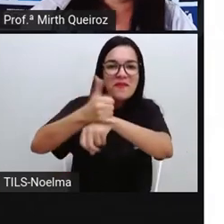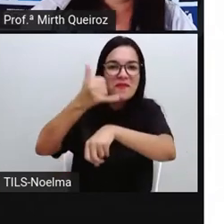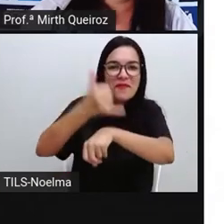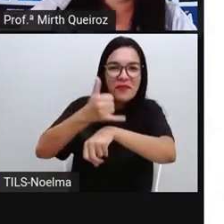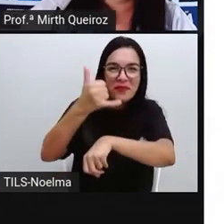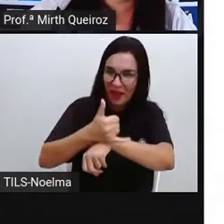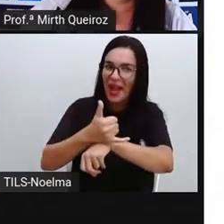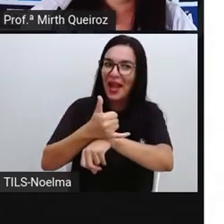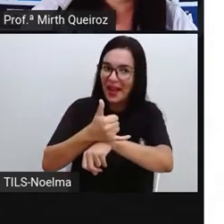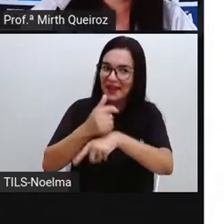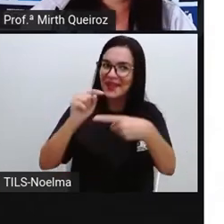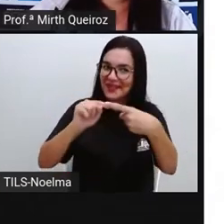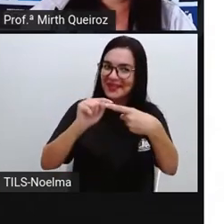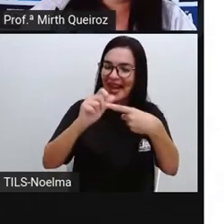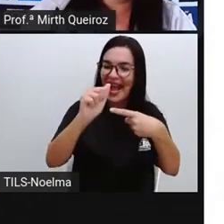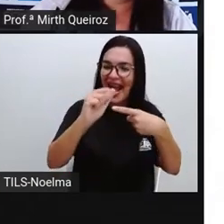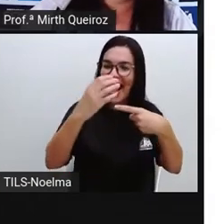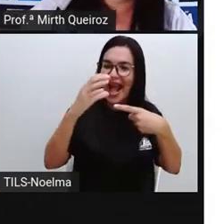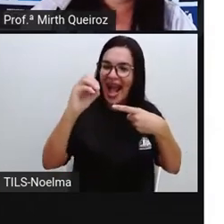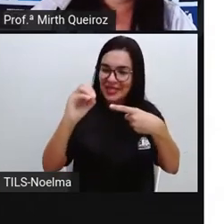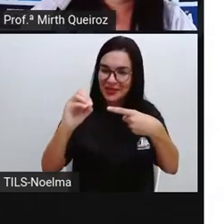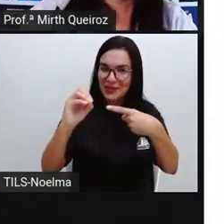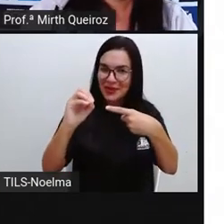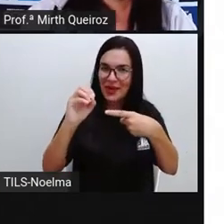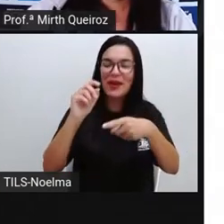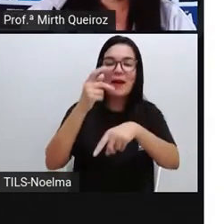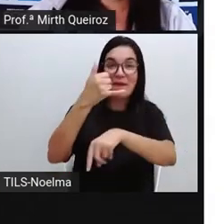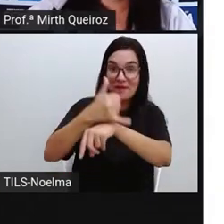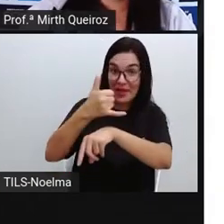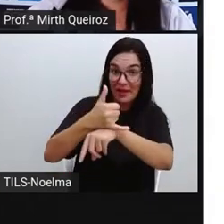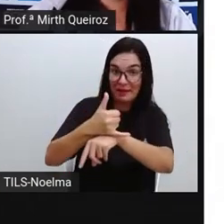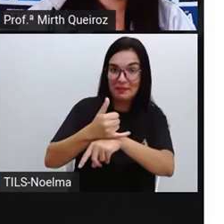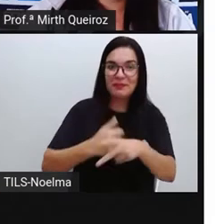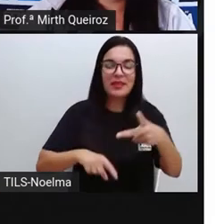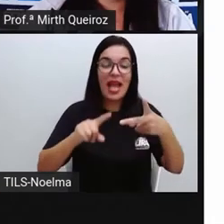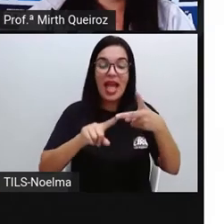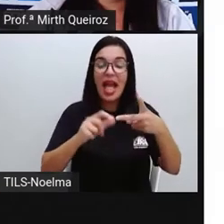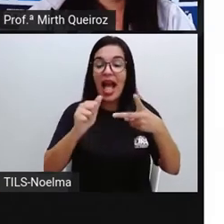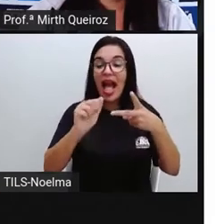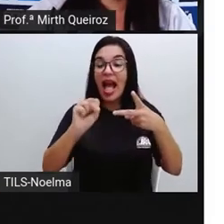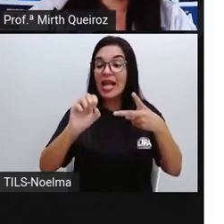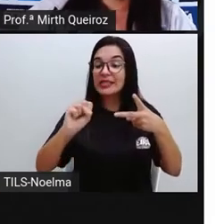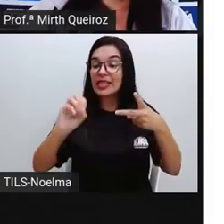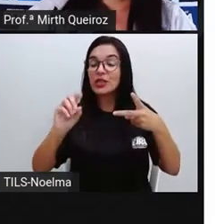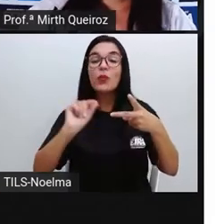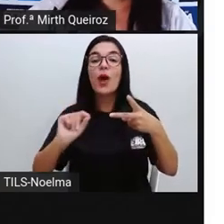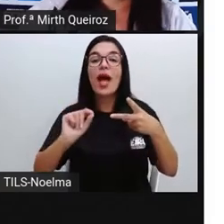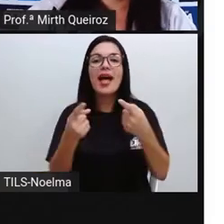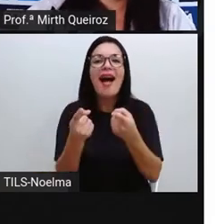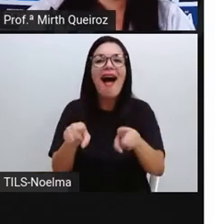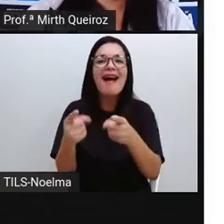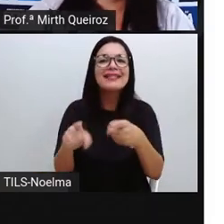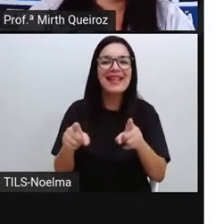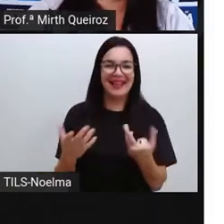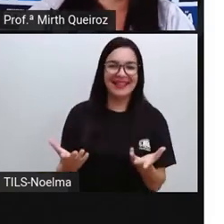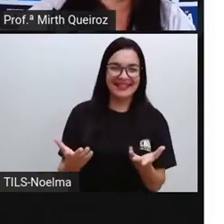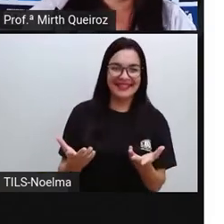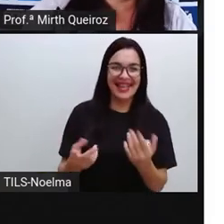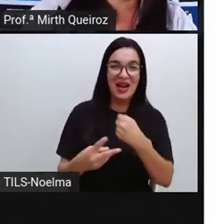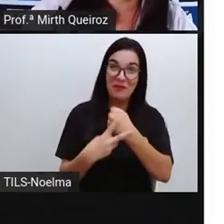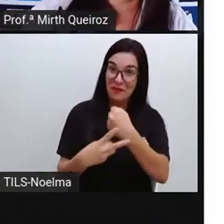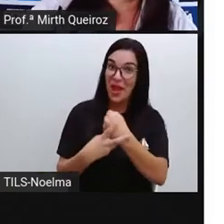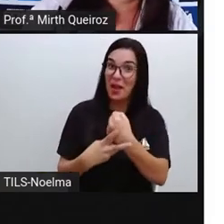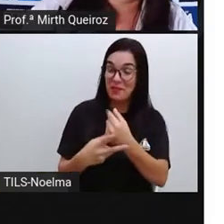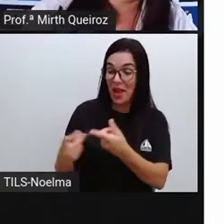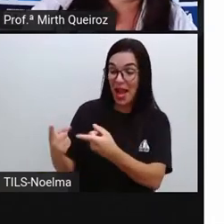material, né? Que é utilizado para fazer panela e tal. E aço com SS indica o verbo assar. Então,